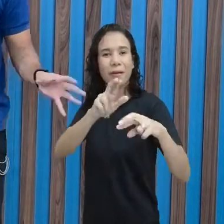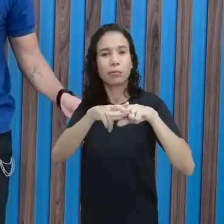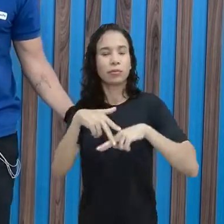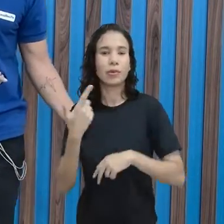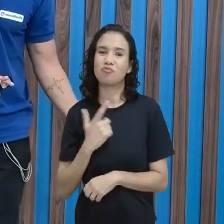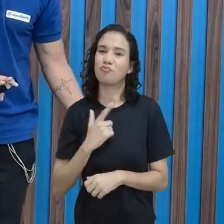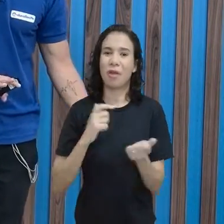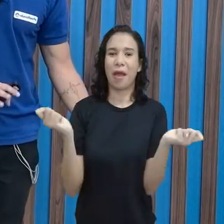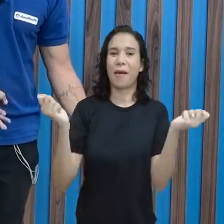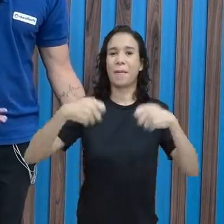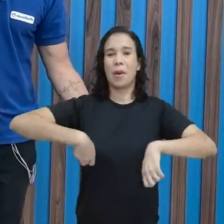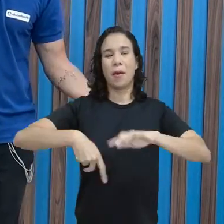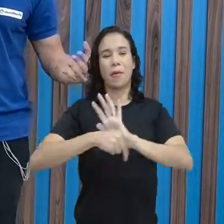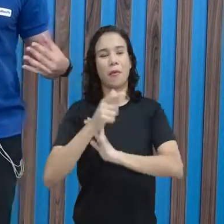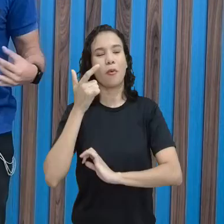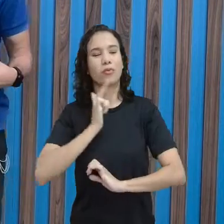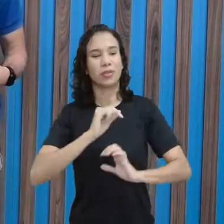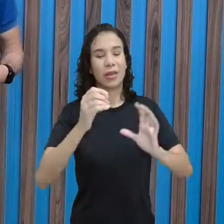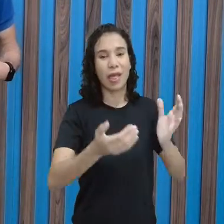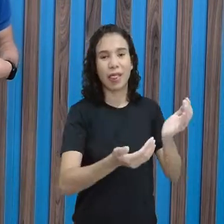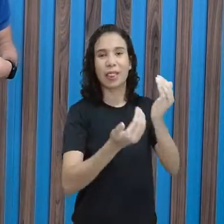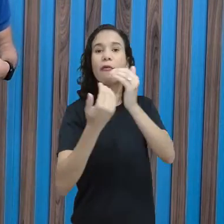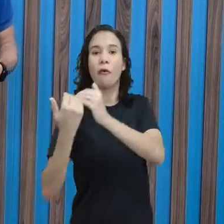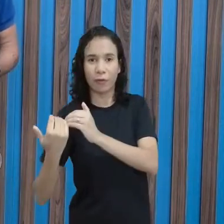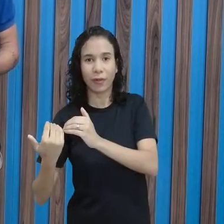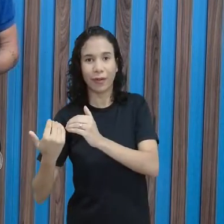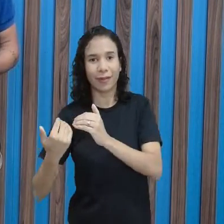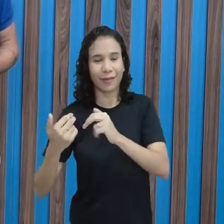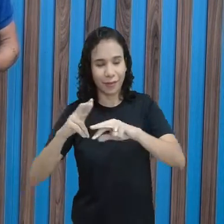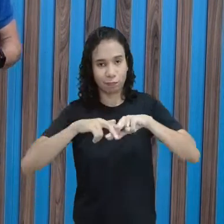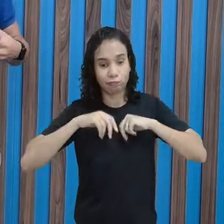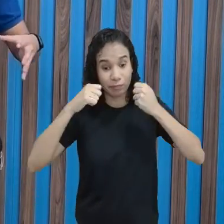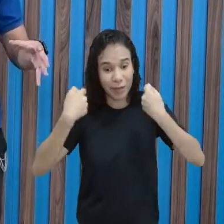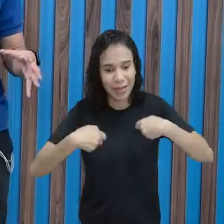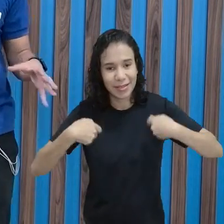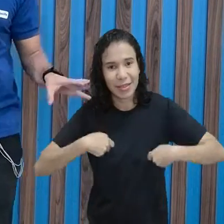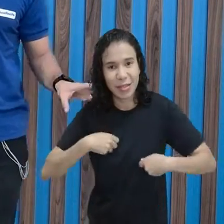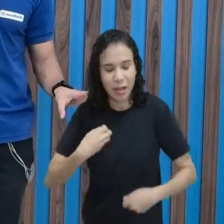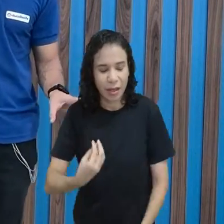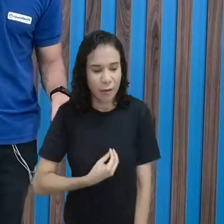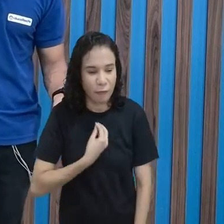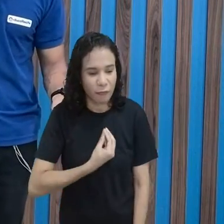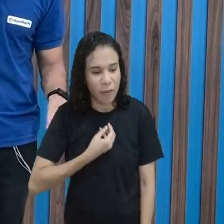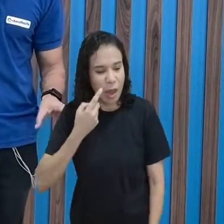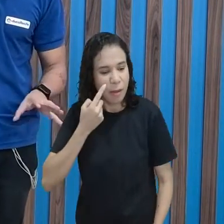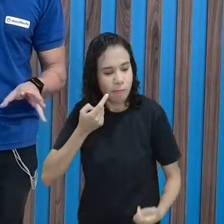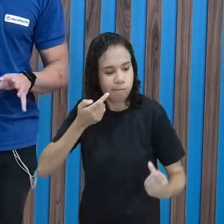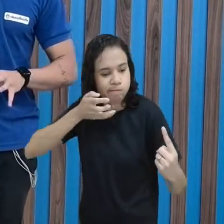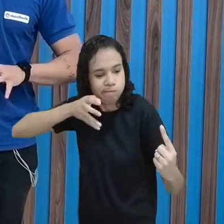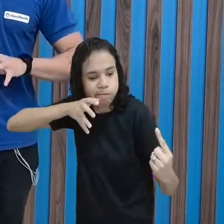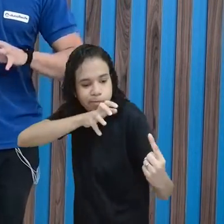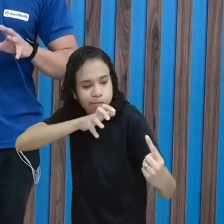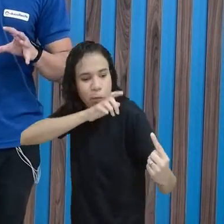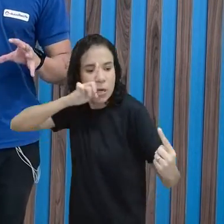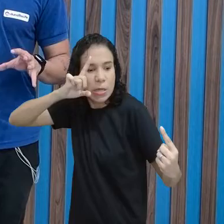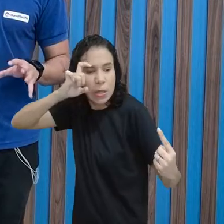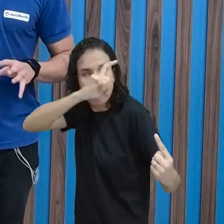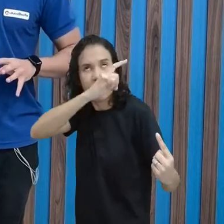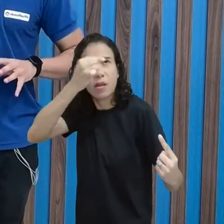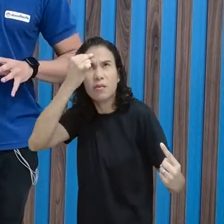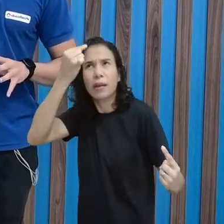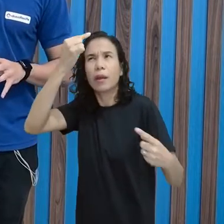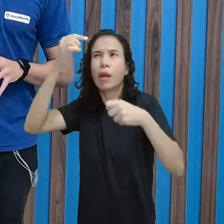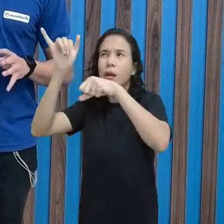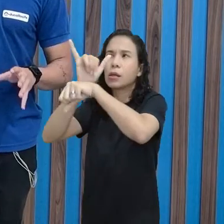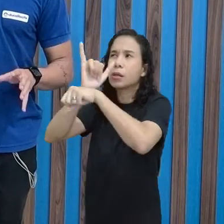incapazes de devolver. Então, eu tenho que dificultar a vida do meu adversário. Eu tenho que criar uma estratégia